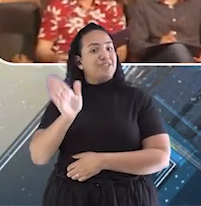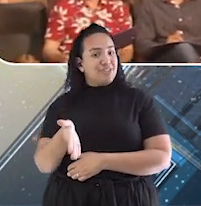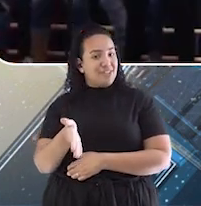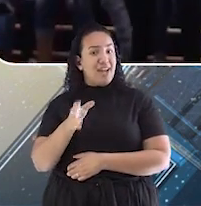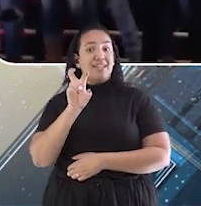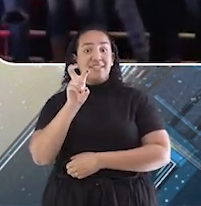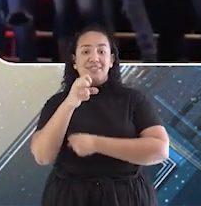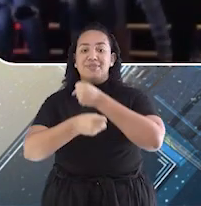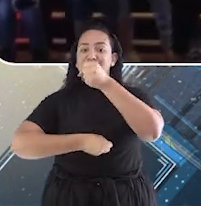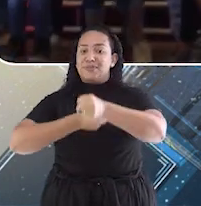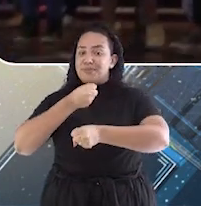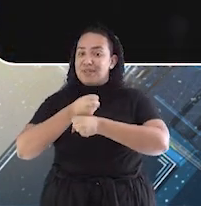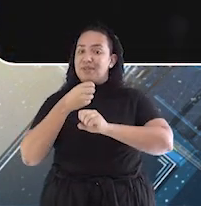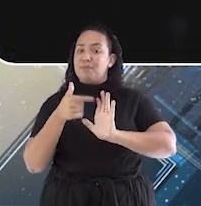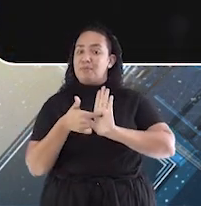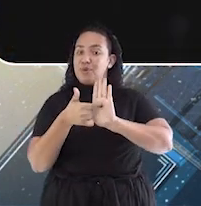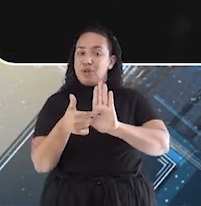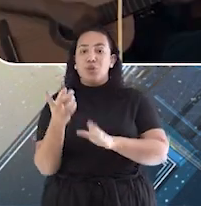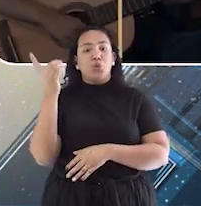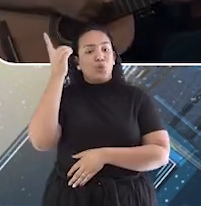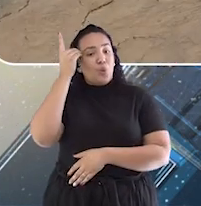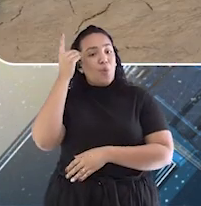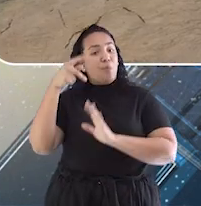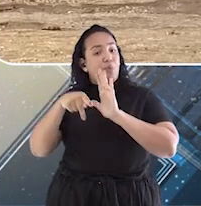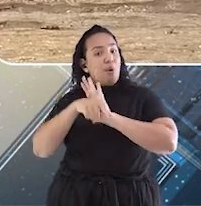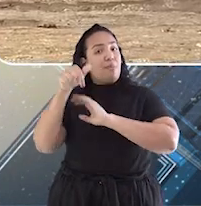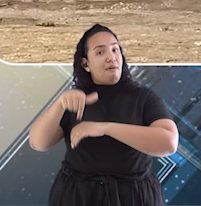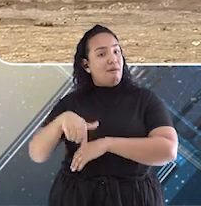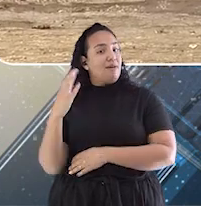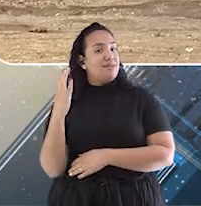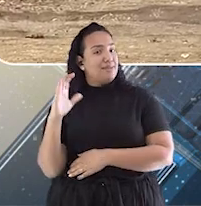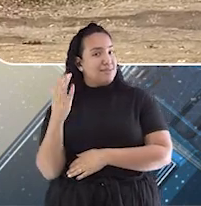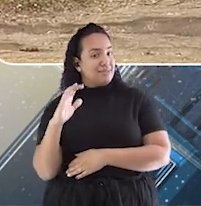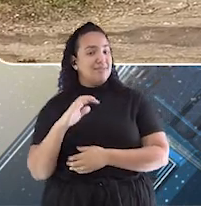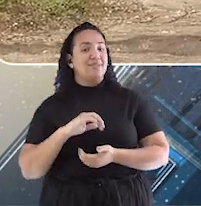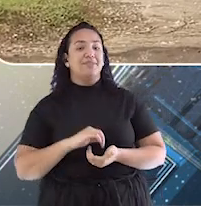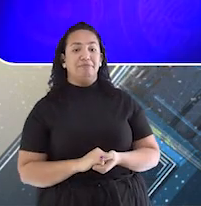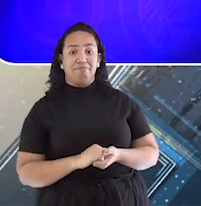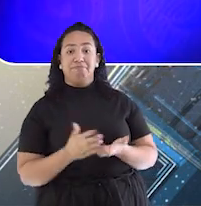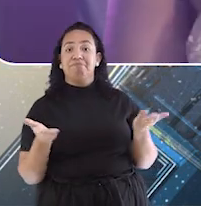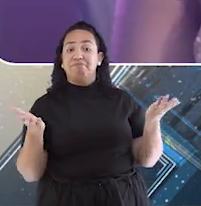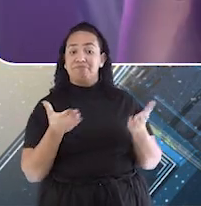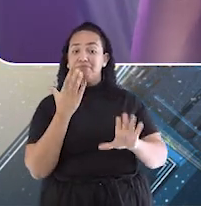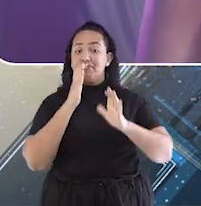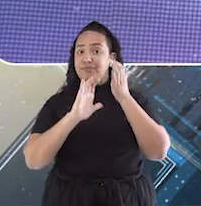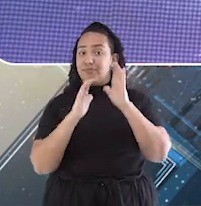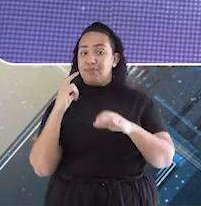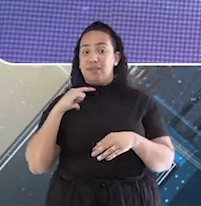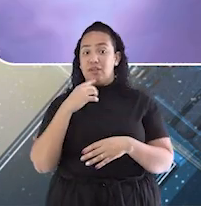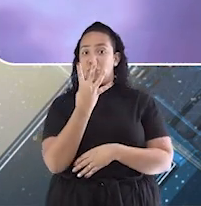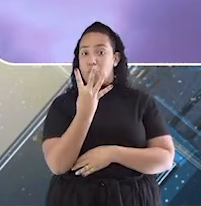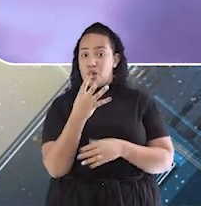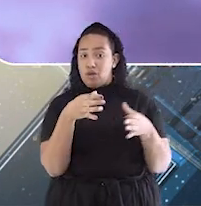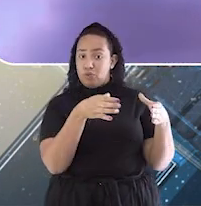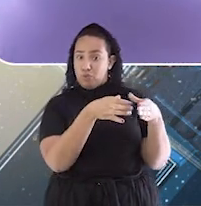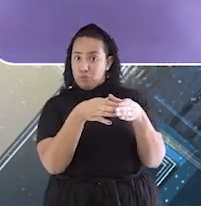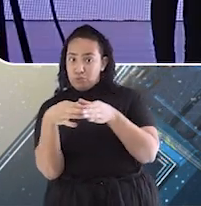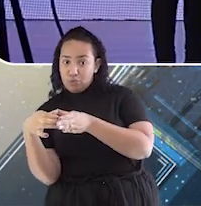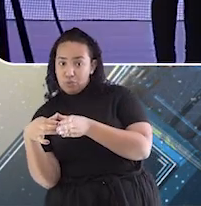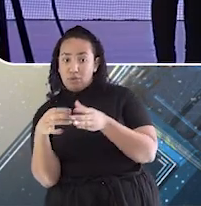cinco anos revelando os talentos musicais daqui de Cariacica O Vem Cantando desse ano foi dividido em quatro categorias